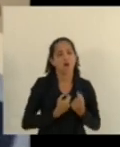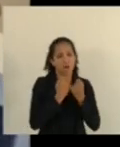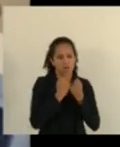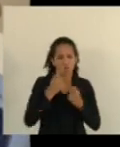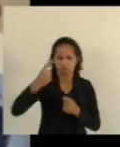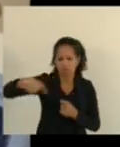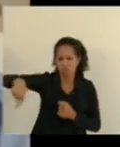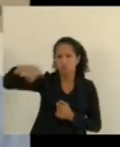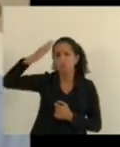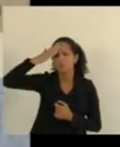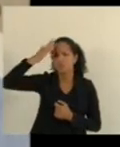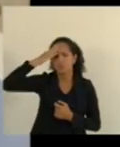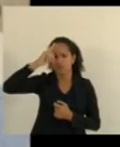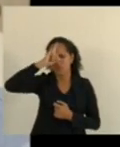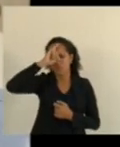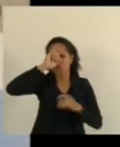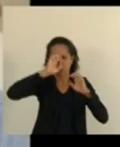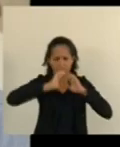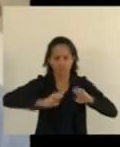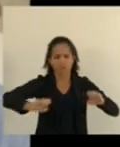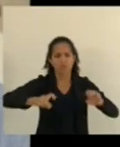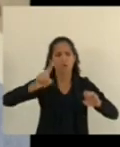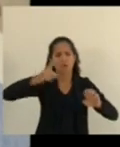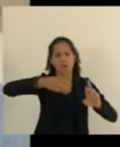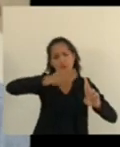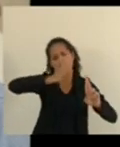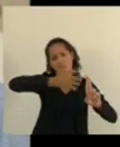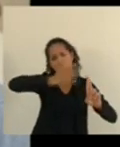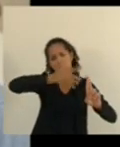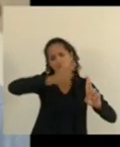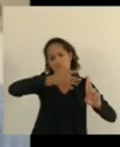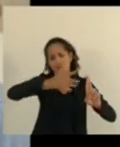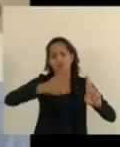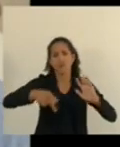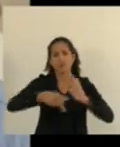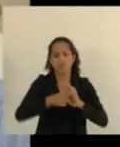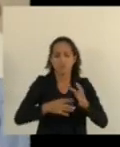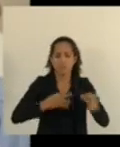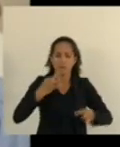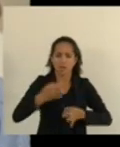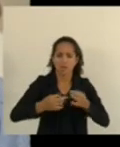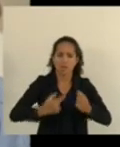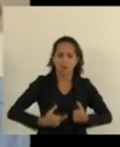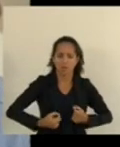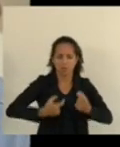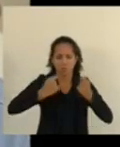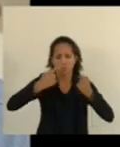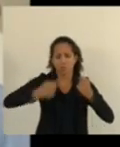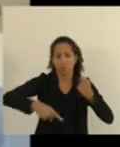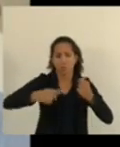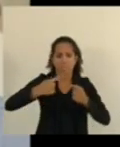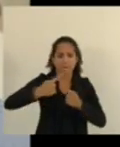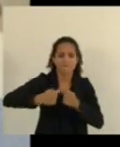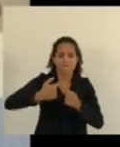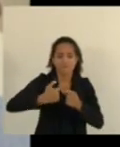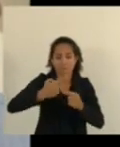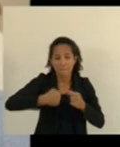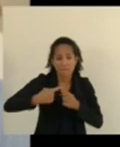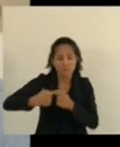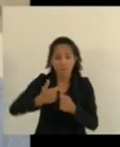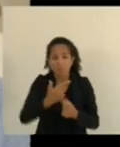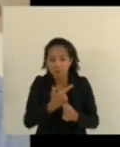evangélico é referência em tratamento do câncer aqui para 21 municípios do sul do estado